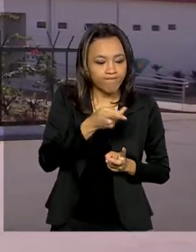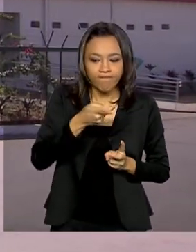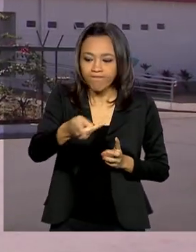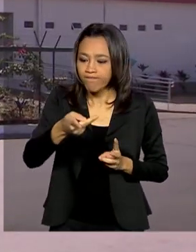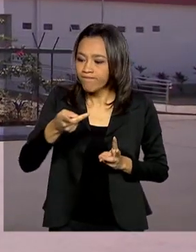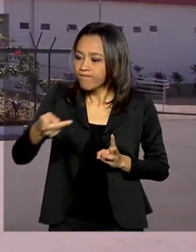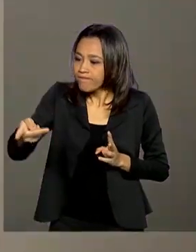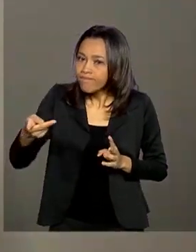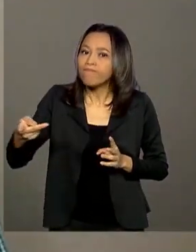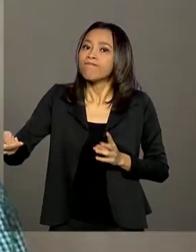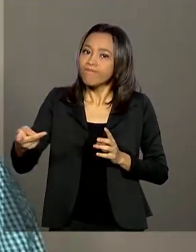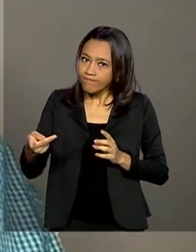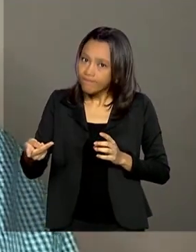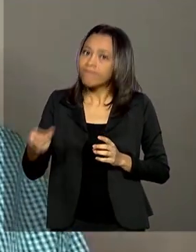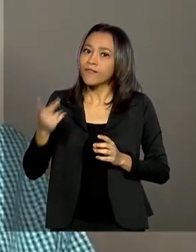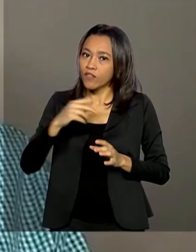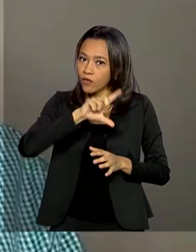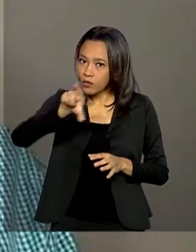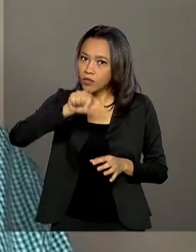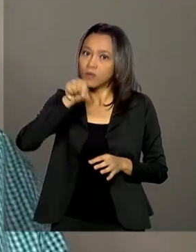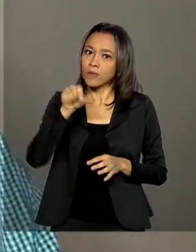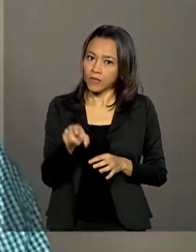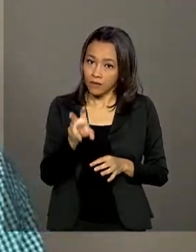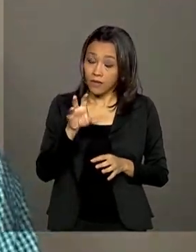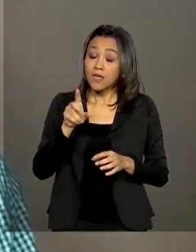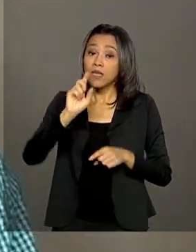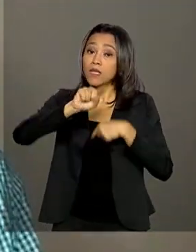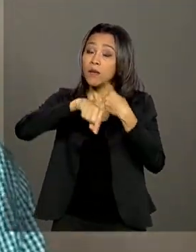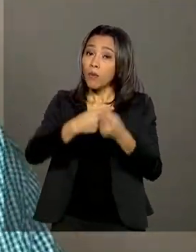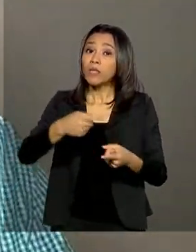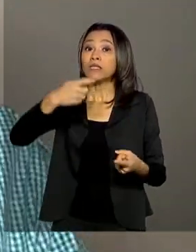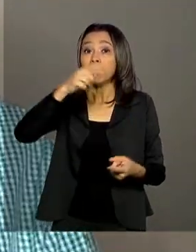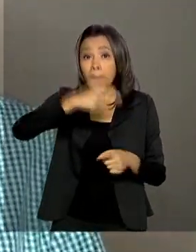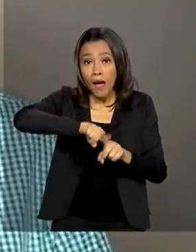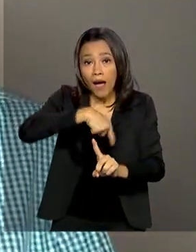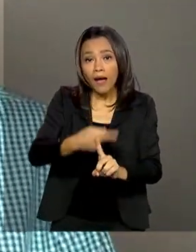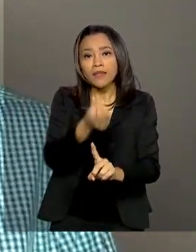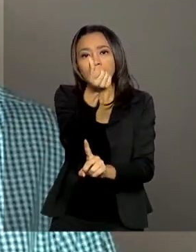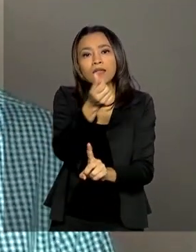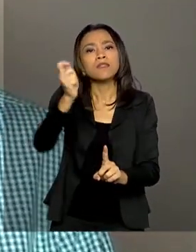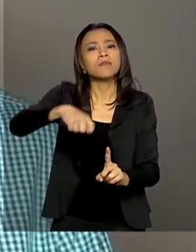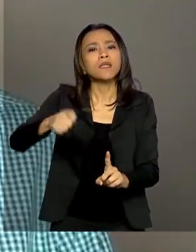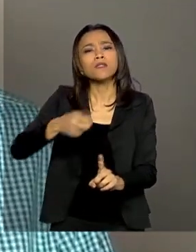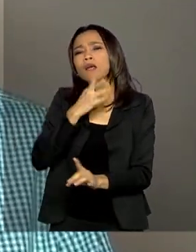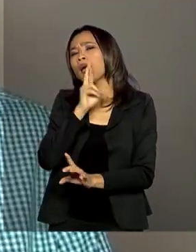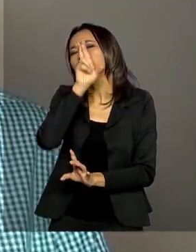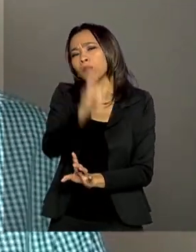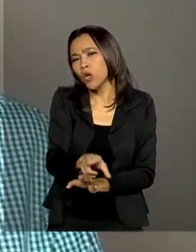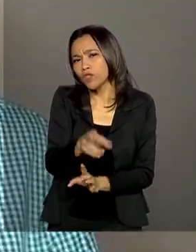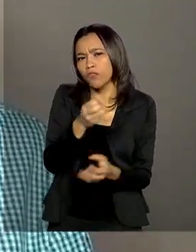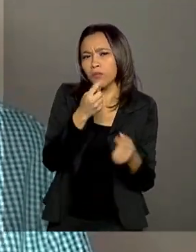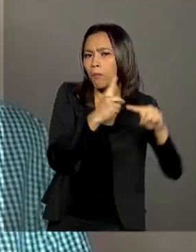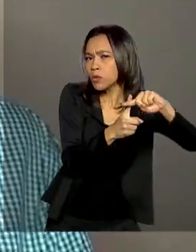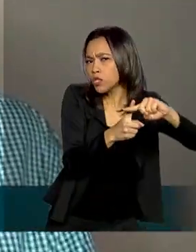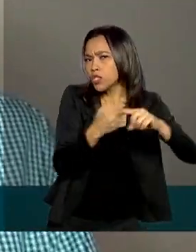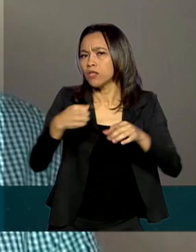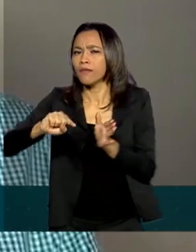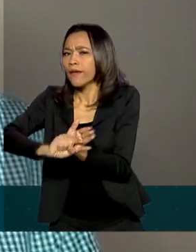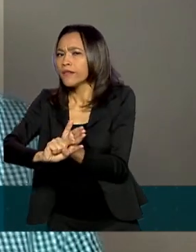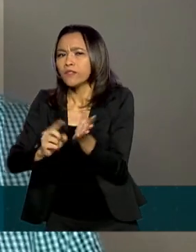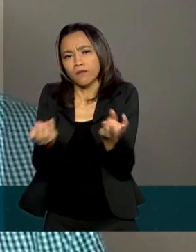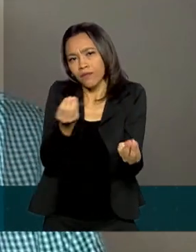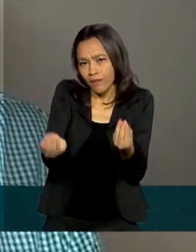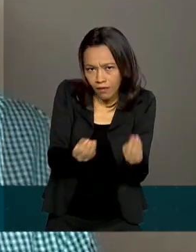selecionadas, e mais seis meses de monitoramento dos resultados alcançados. A gente vai passar um tempo